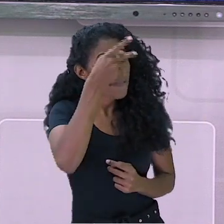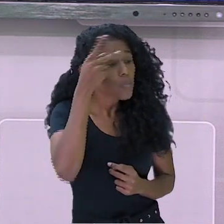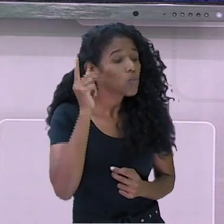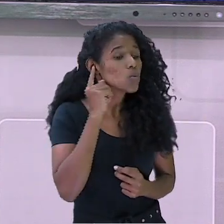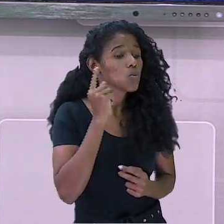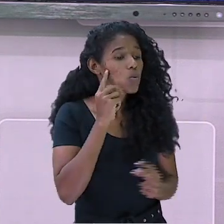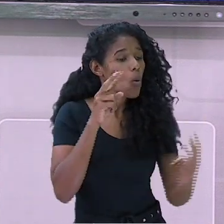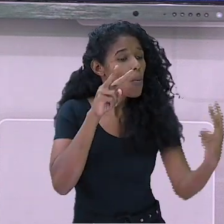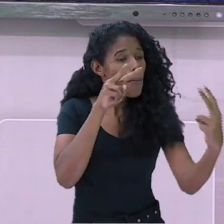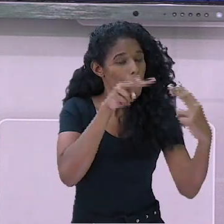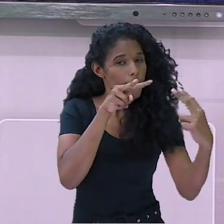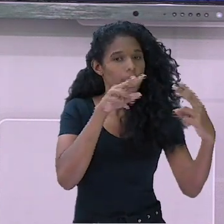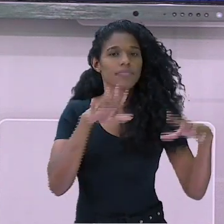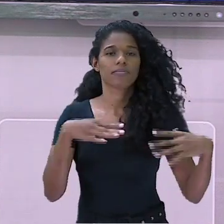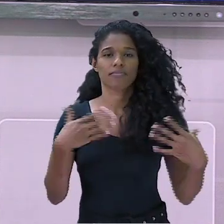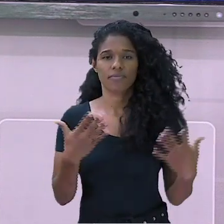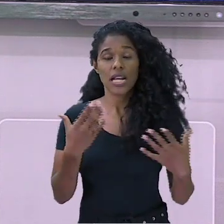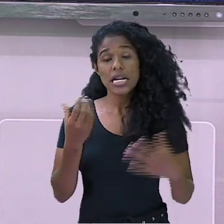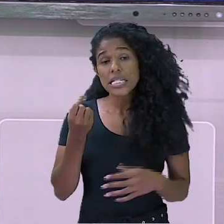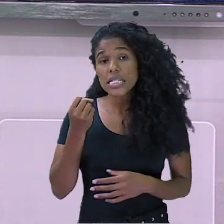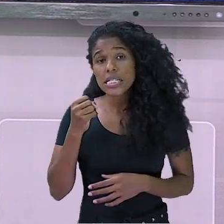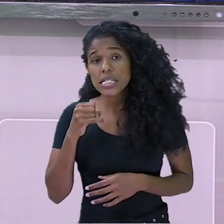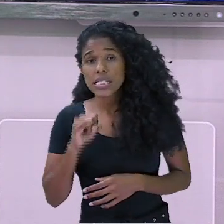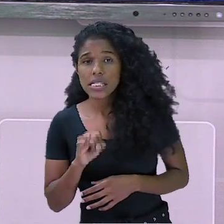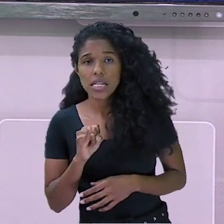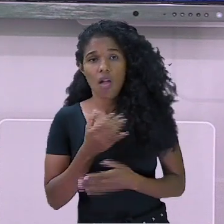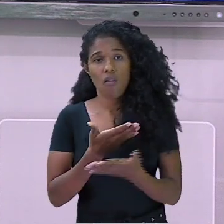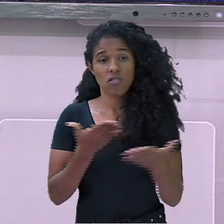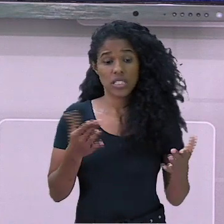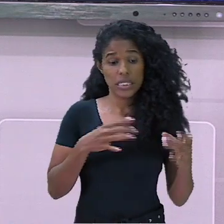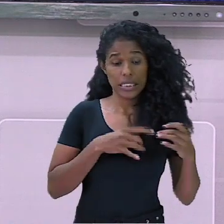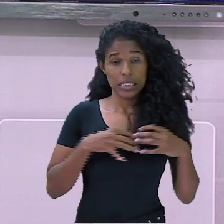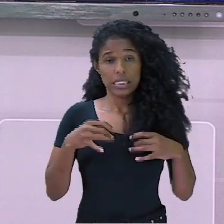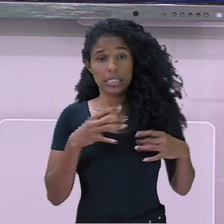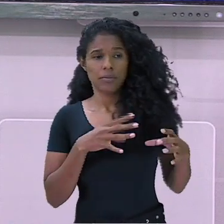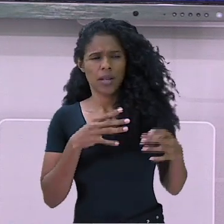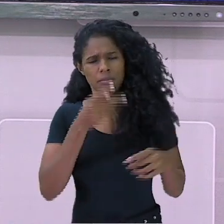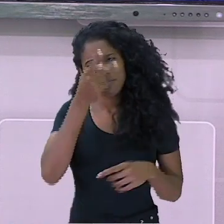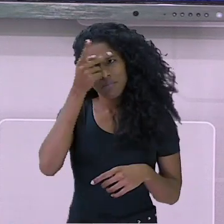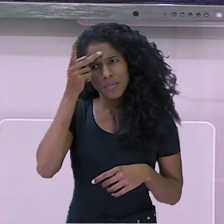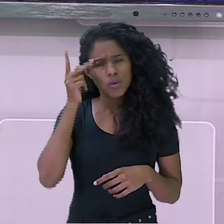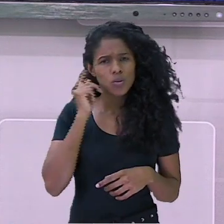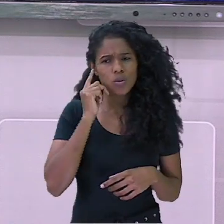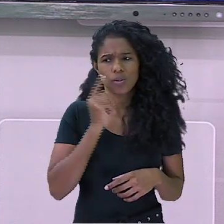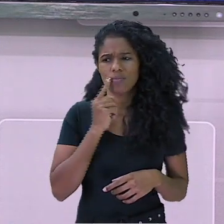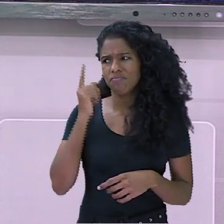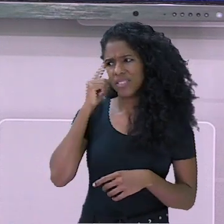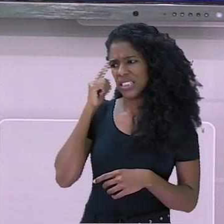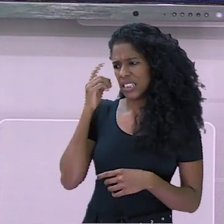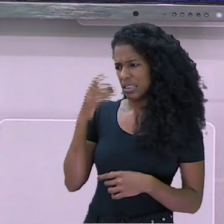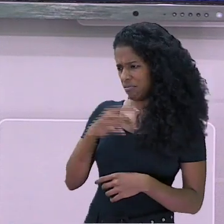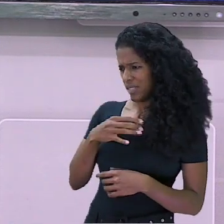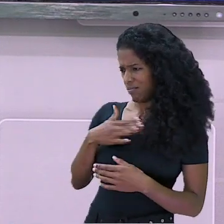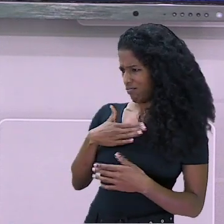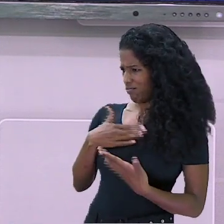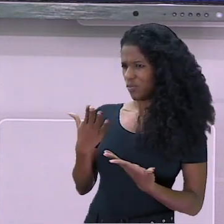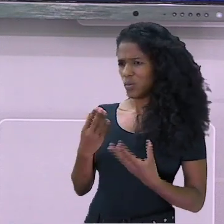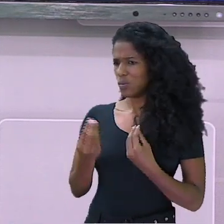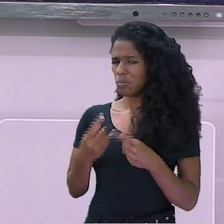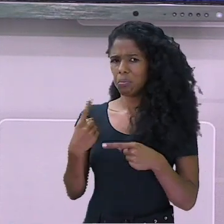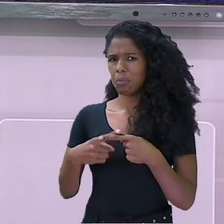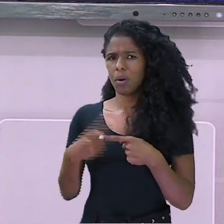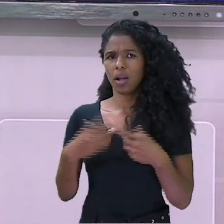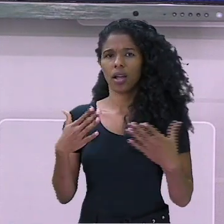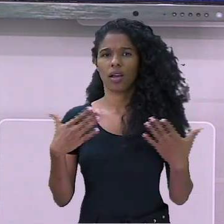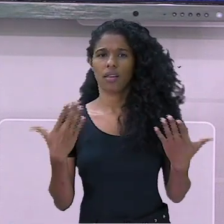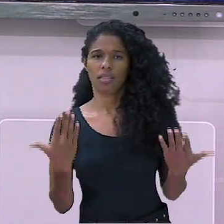que você tenha medo dela. A proatividade das pessoas ouvintes, sem a deficiência, é muito importante